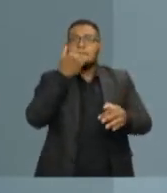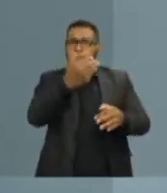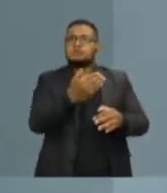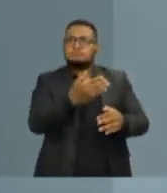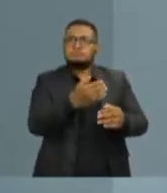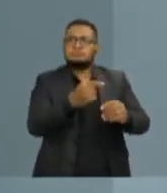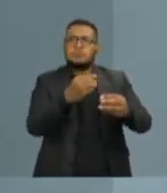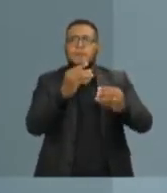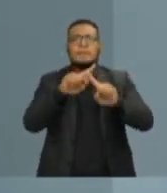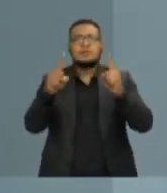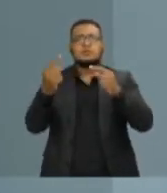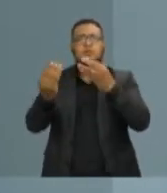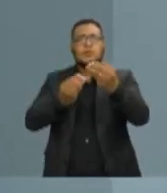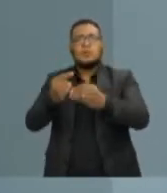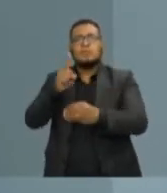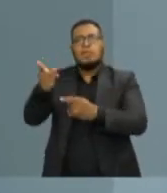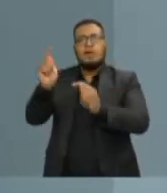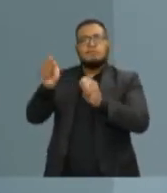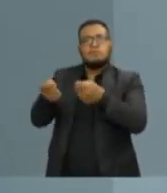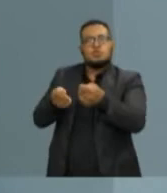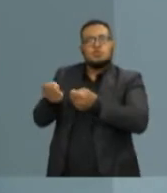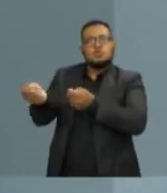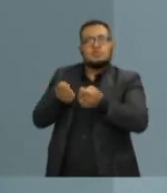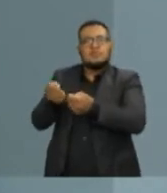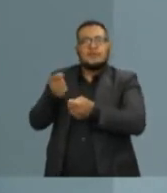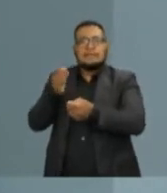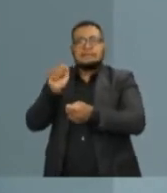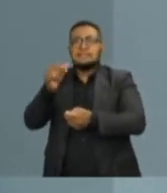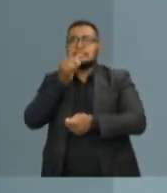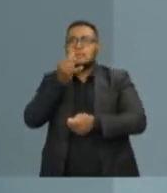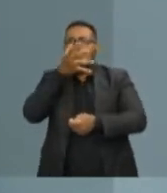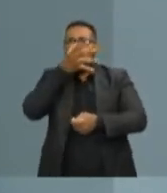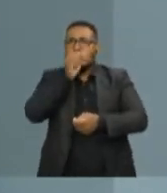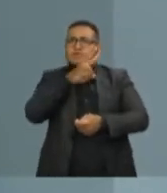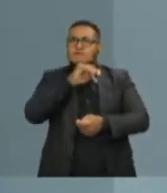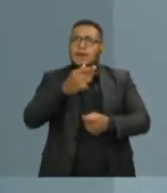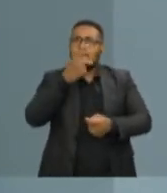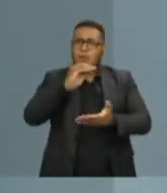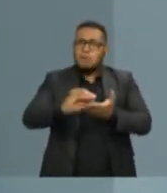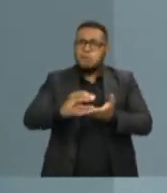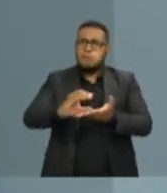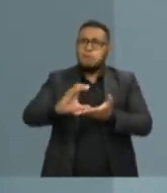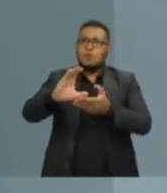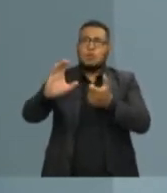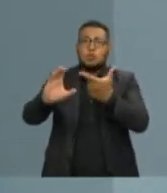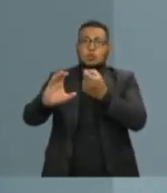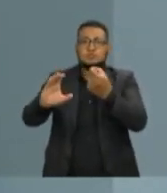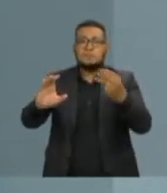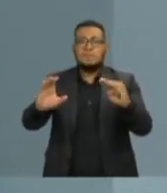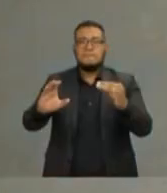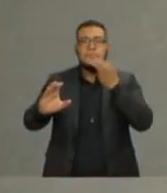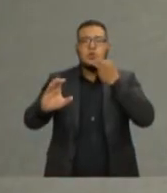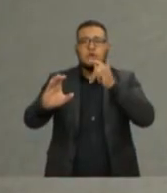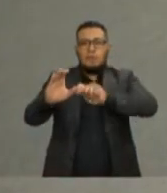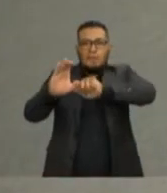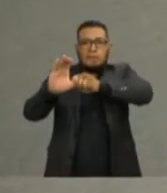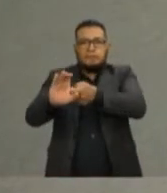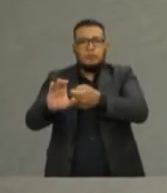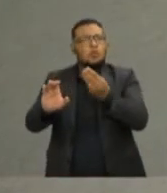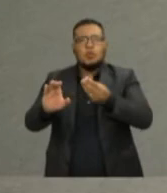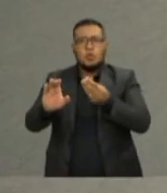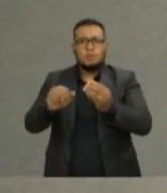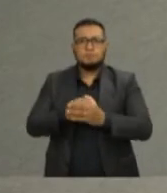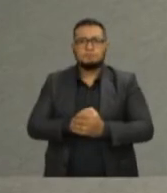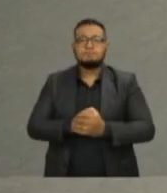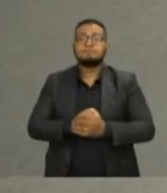vai conseguir governar a cidade dessa forma, se está em vias de ser condenado, com patrimônio de quase 200 milhões bloqueados pela Justiça? Um minuto e 30